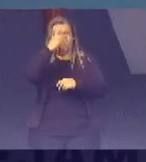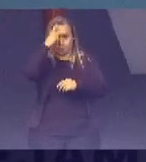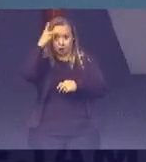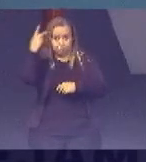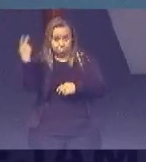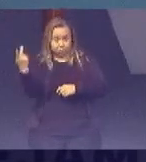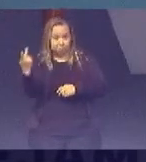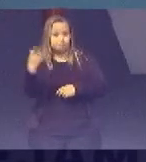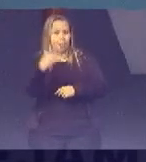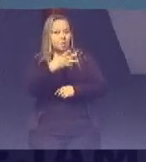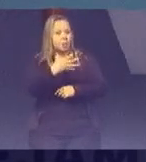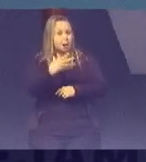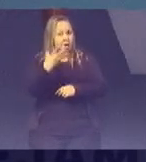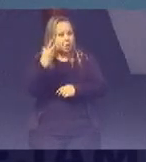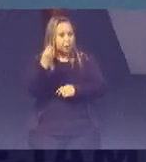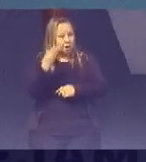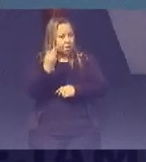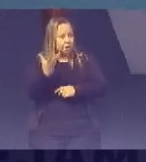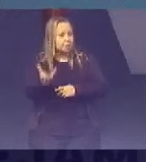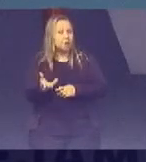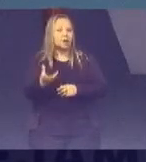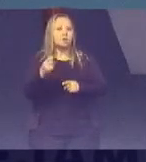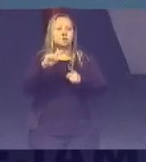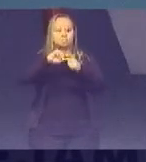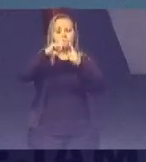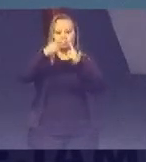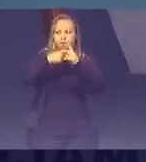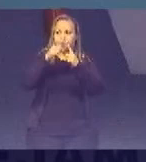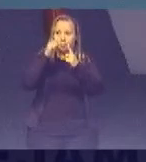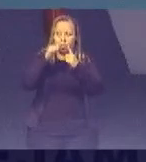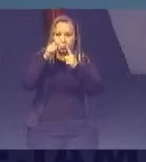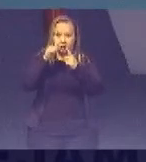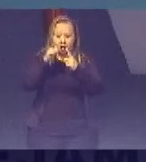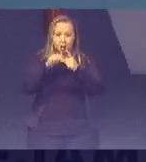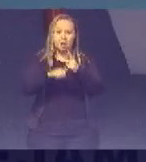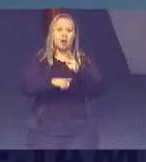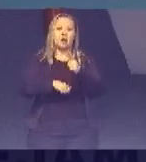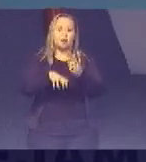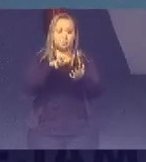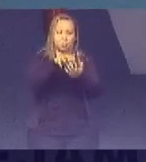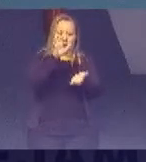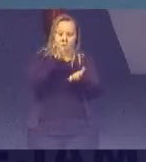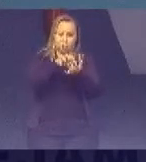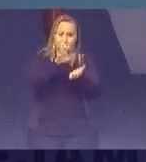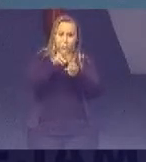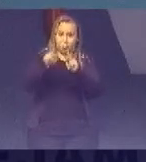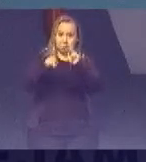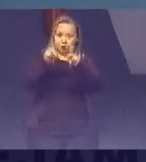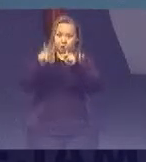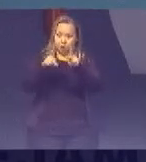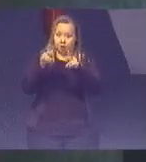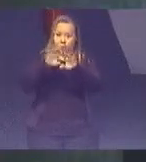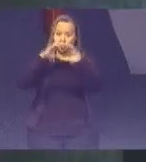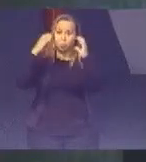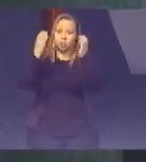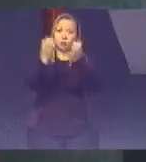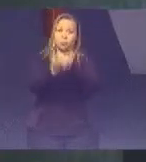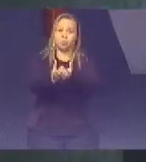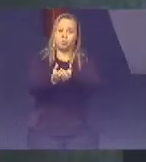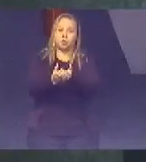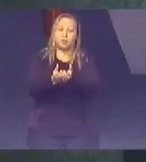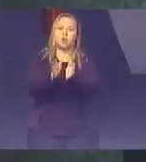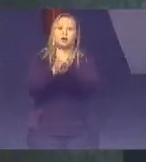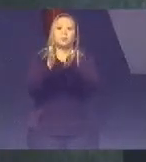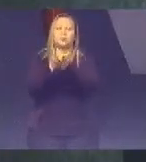O grupo Incluiu Mulheres grávidas Lactantes Pessoas idosas E povos De comunidades Tradicionais E ainda